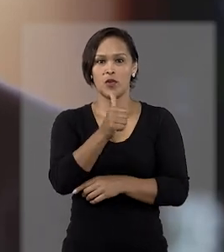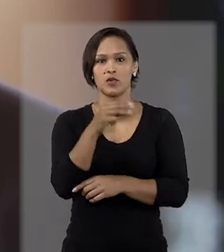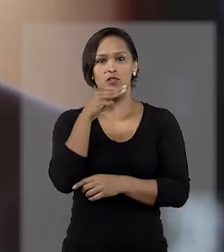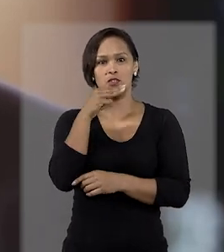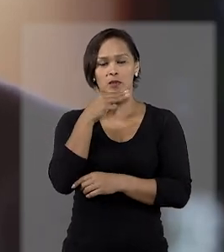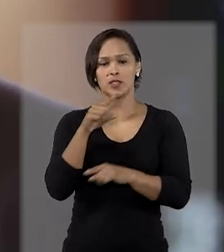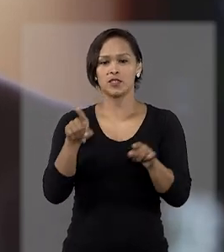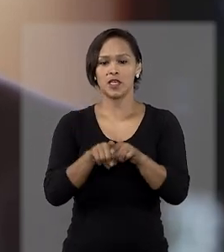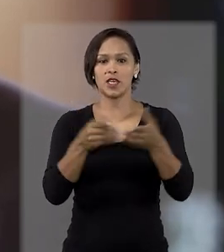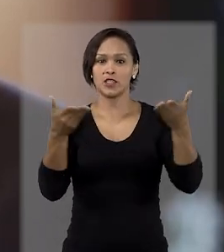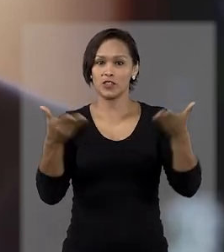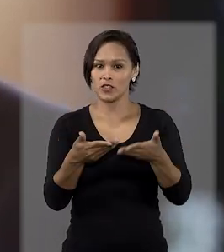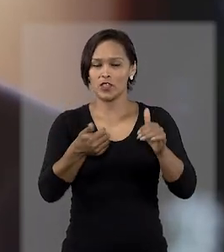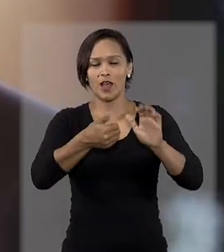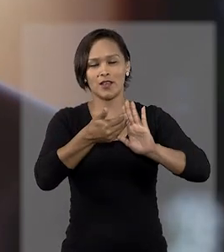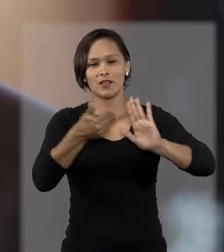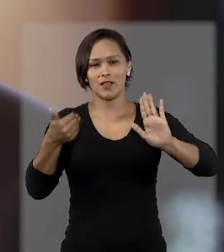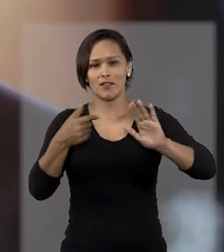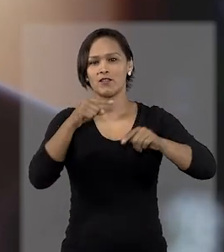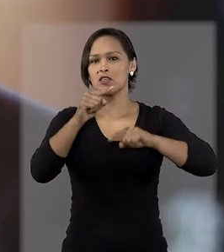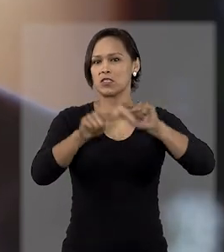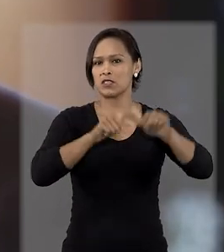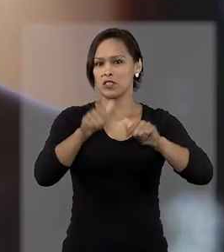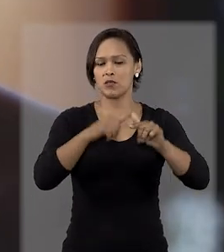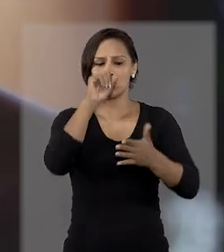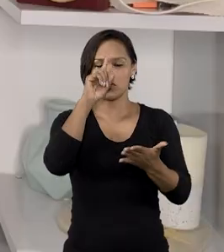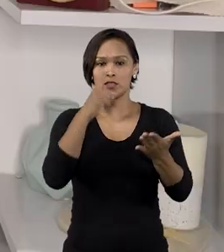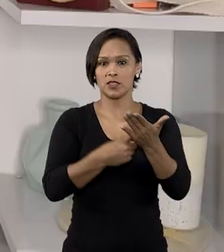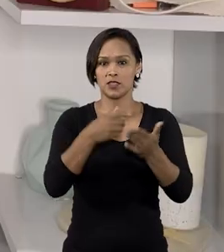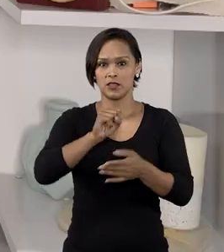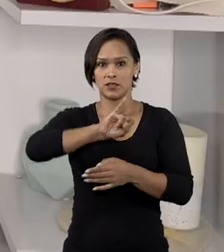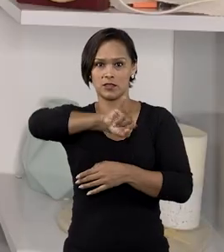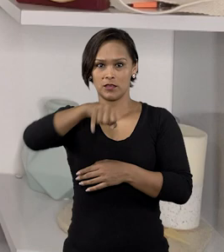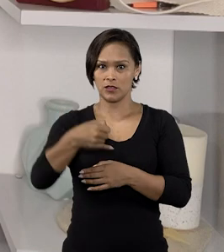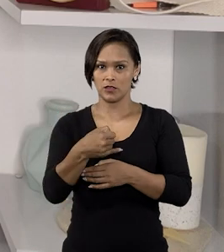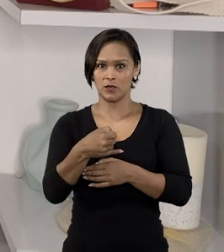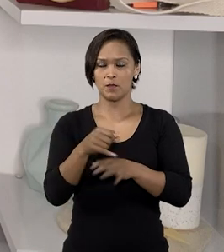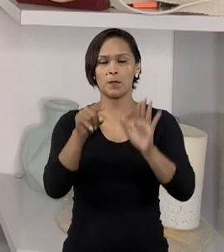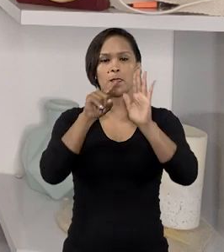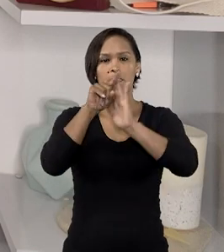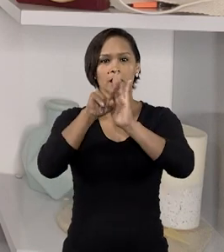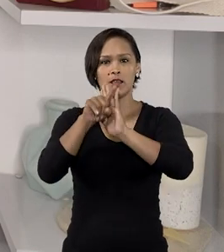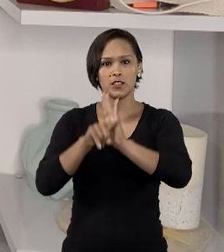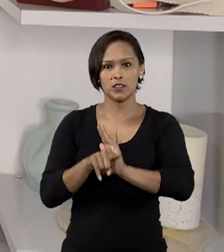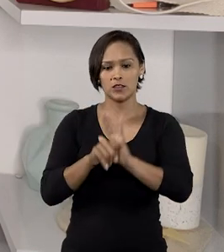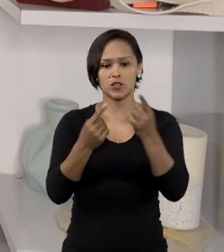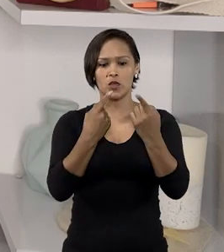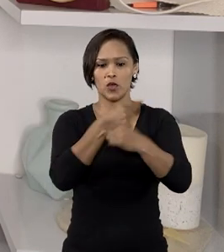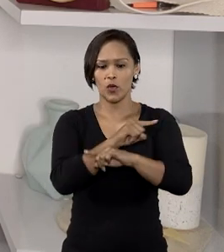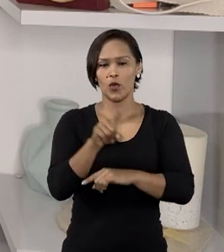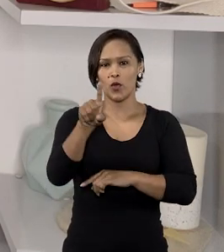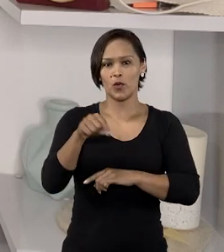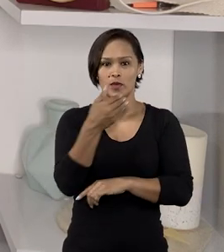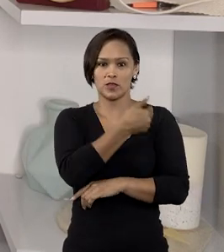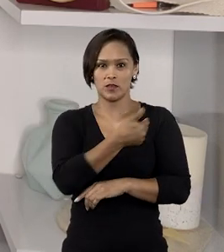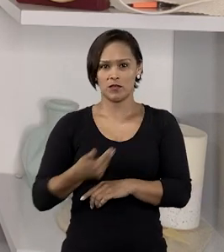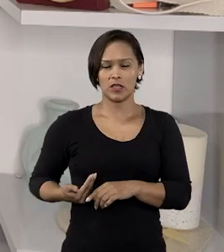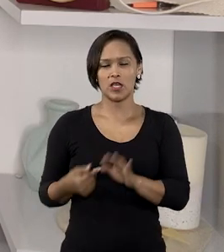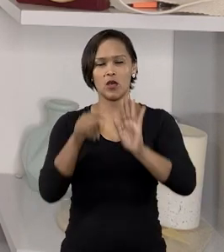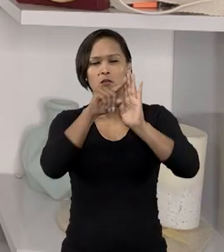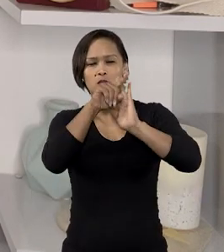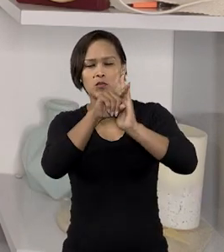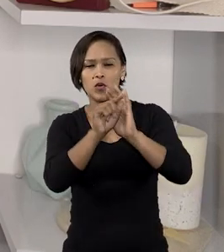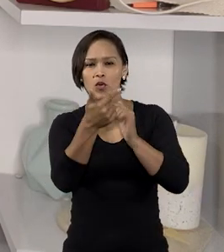Ele já estava afastado do cargo por decisão do STJ. As investigações contra o ex-governador apuram, entre outros